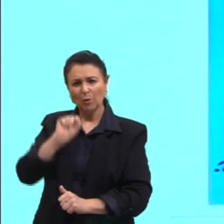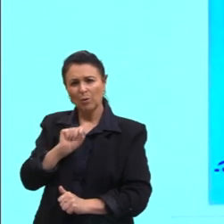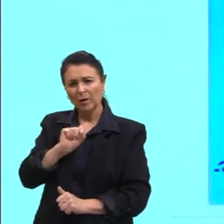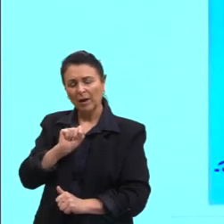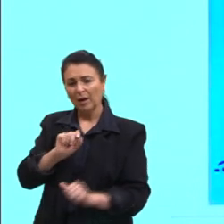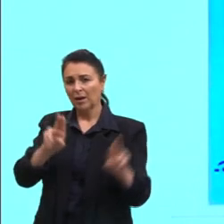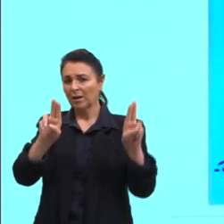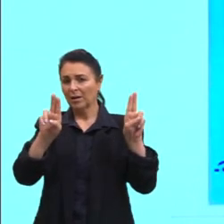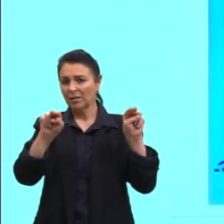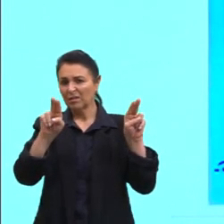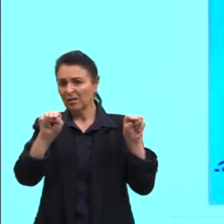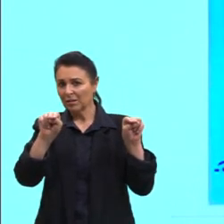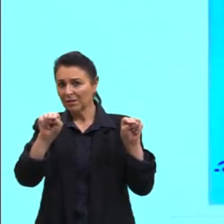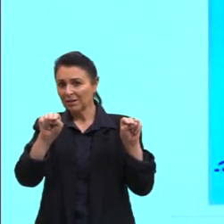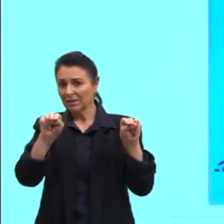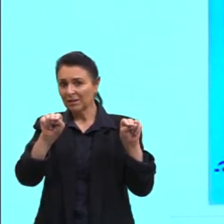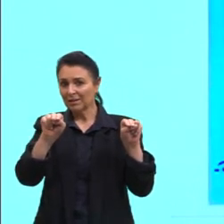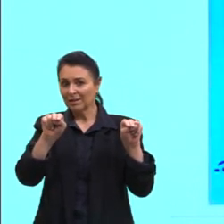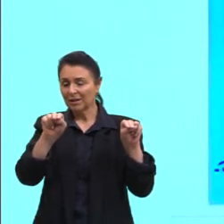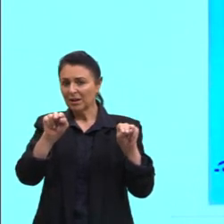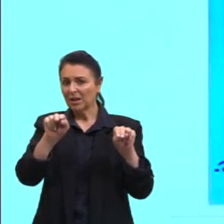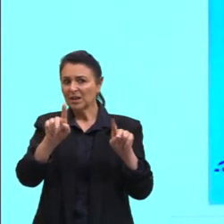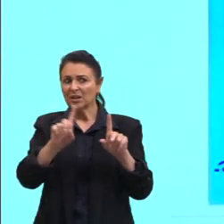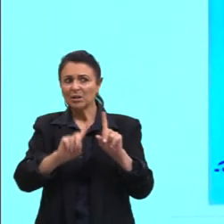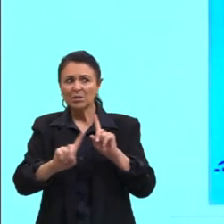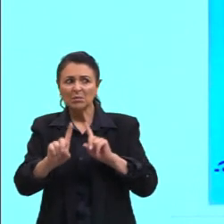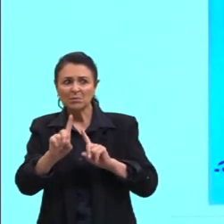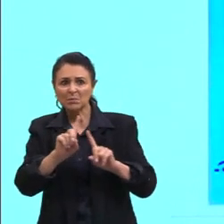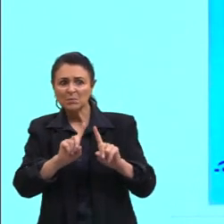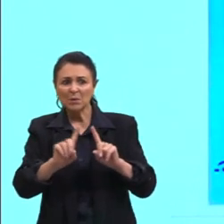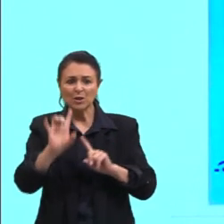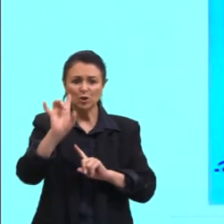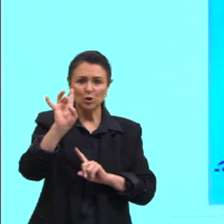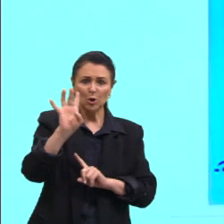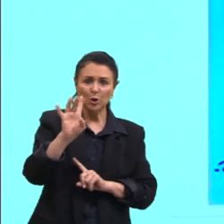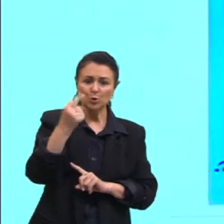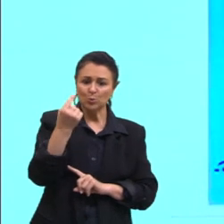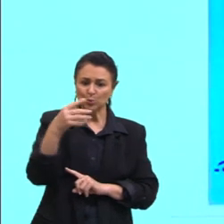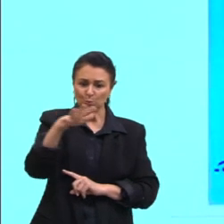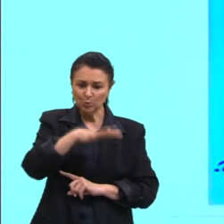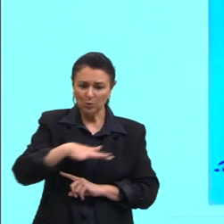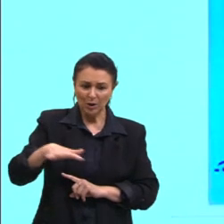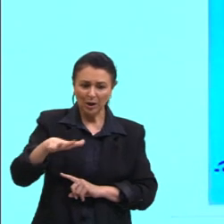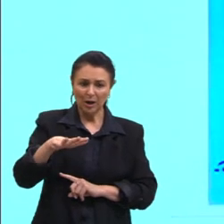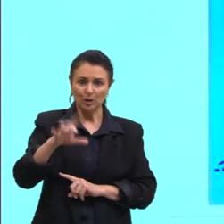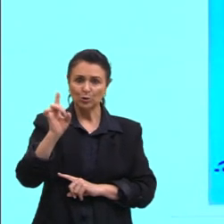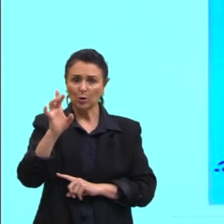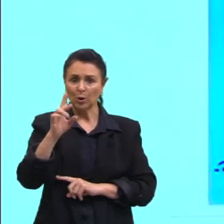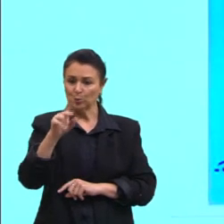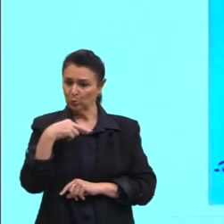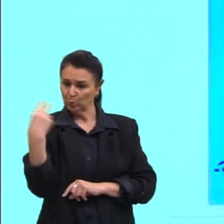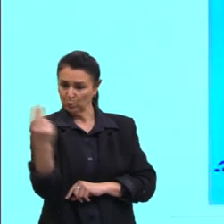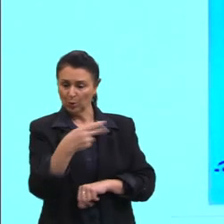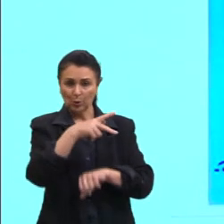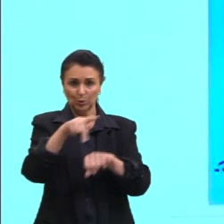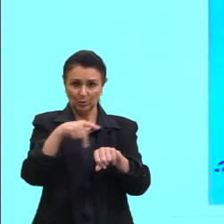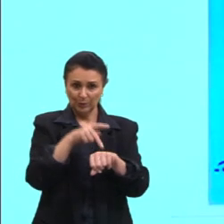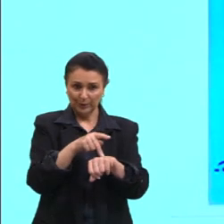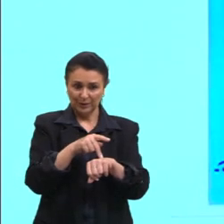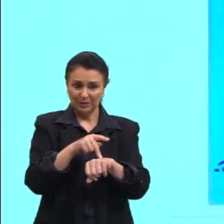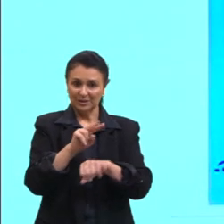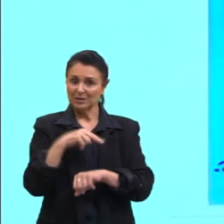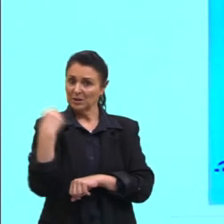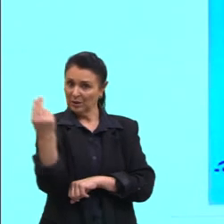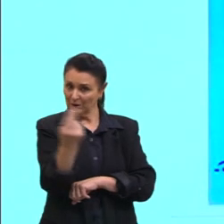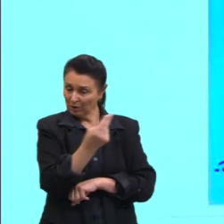tema que não é algo exclusivo do nosso país ou da nossa região, mas é um tema que